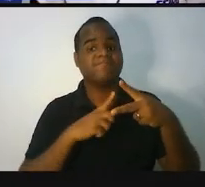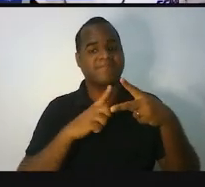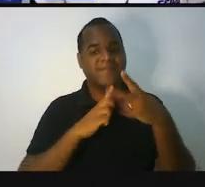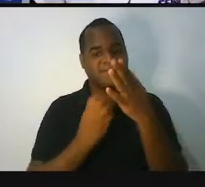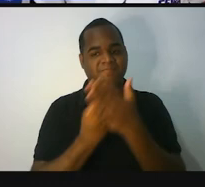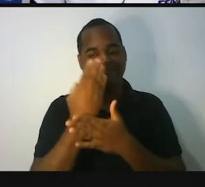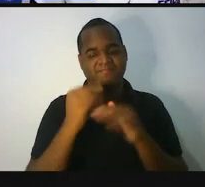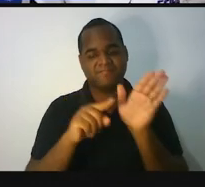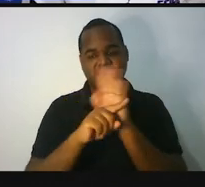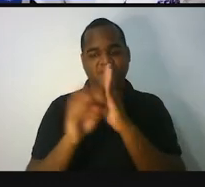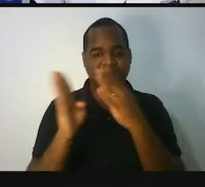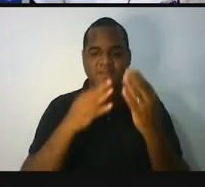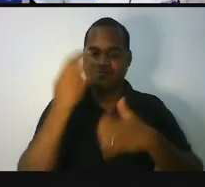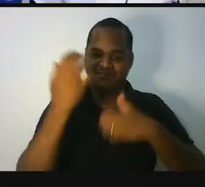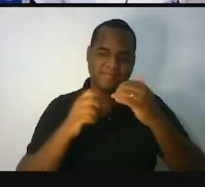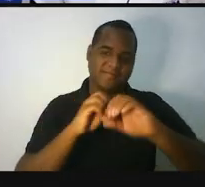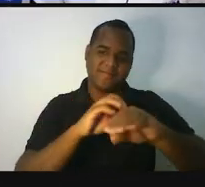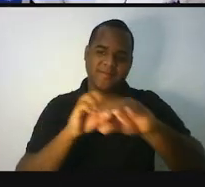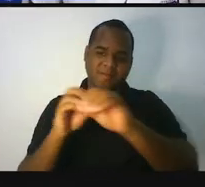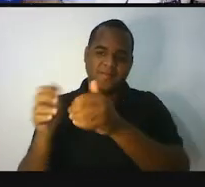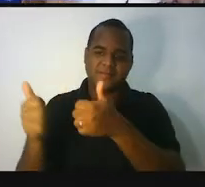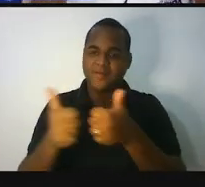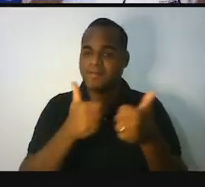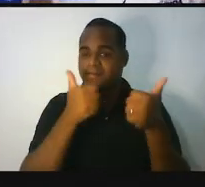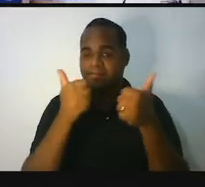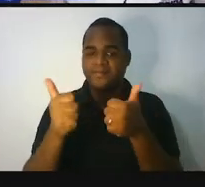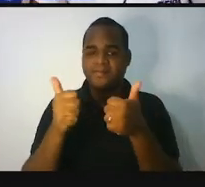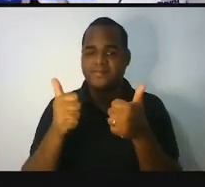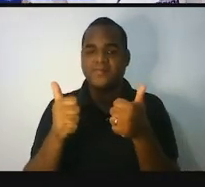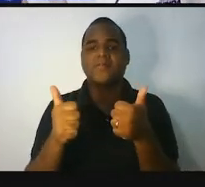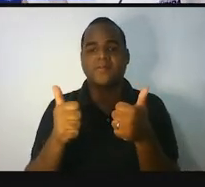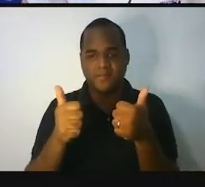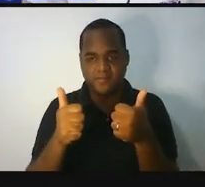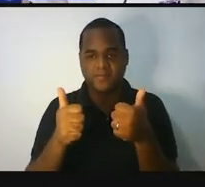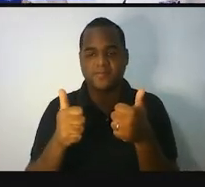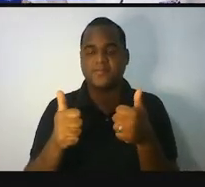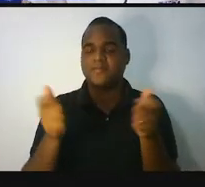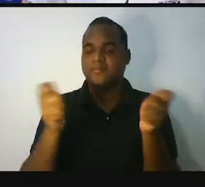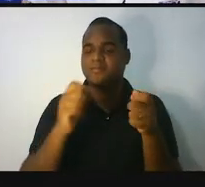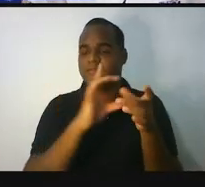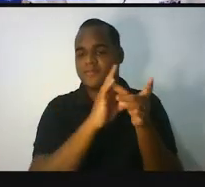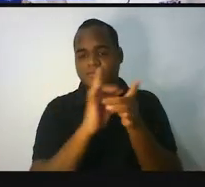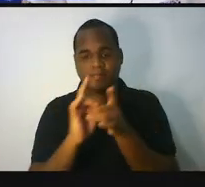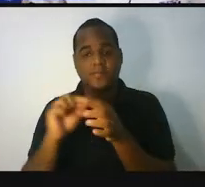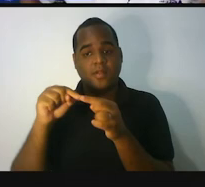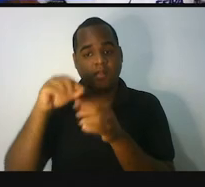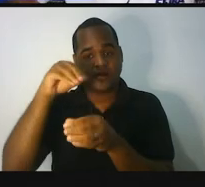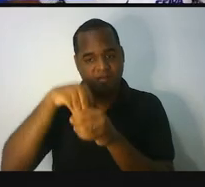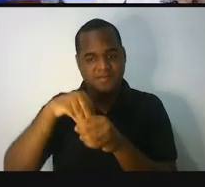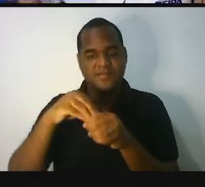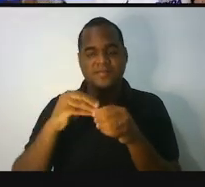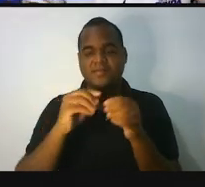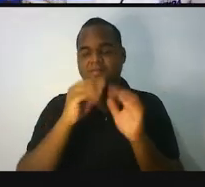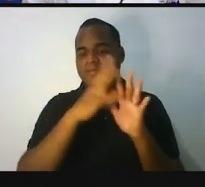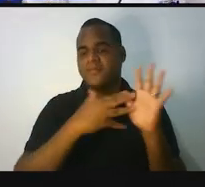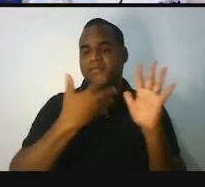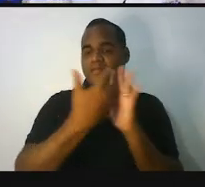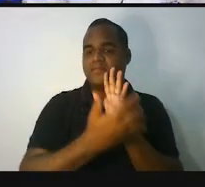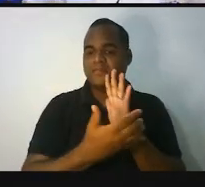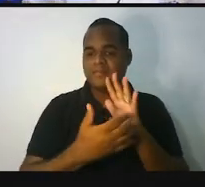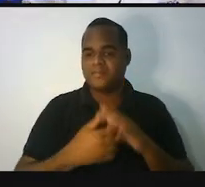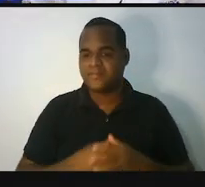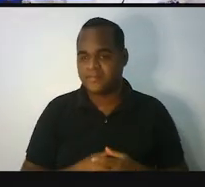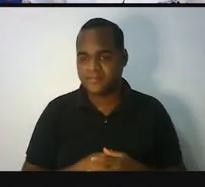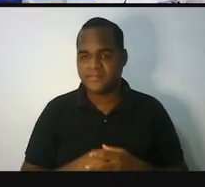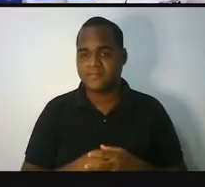apareceram aqui na aula, tá bom? Aquelas perguntas em relação à tabela. A gente vai deixar